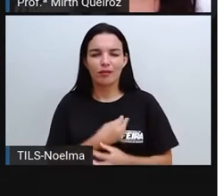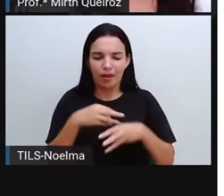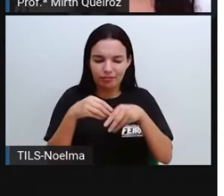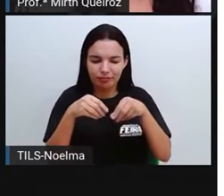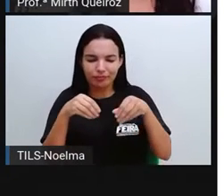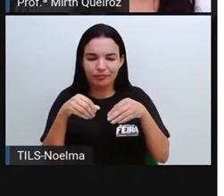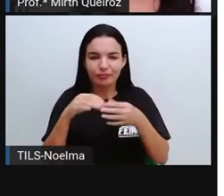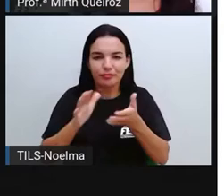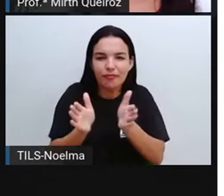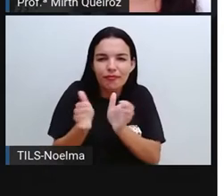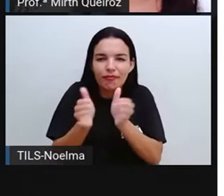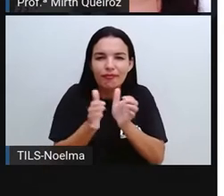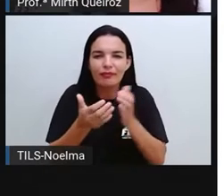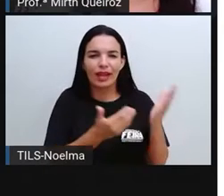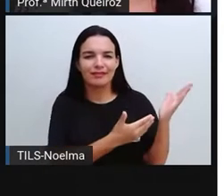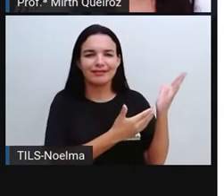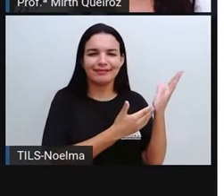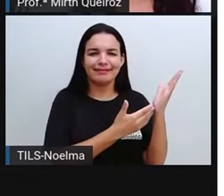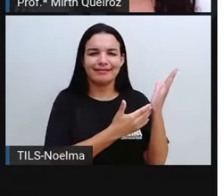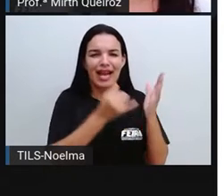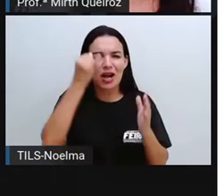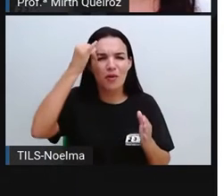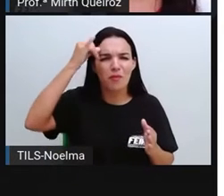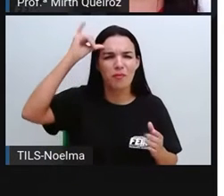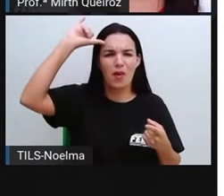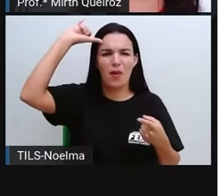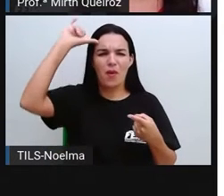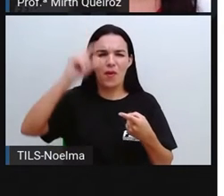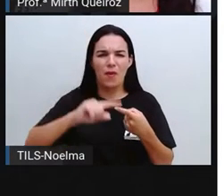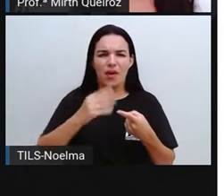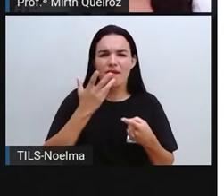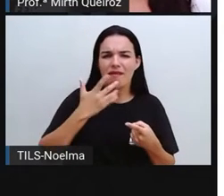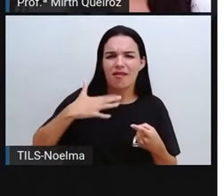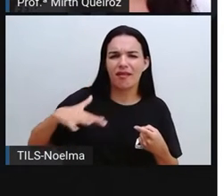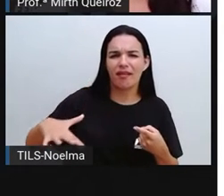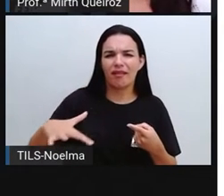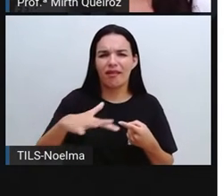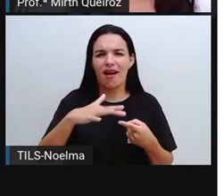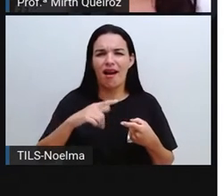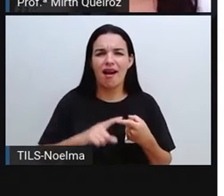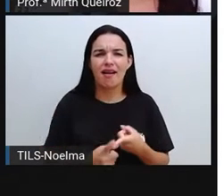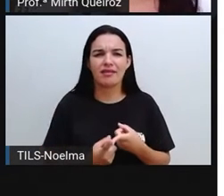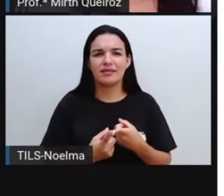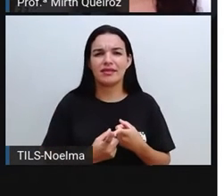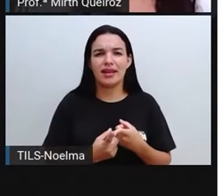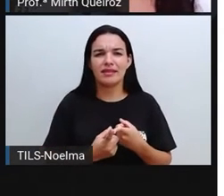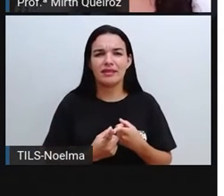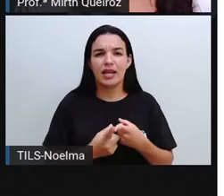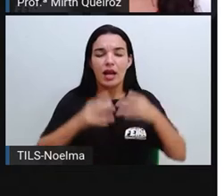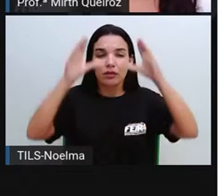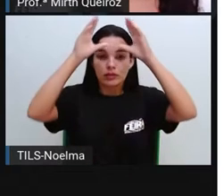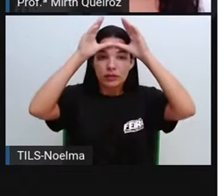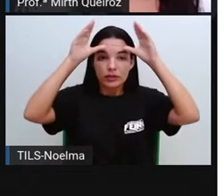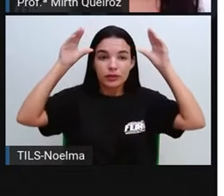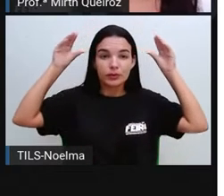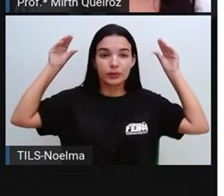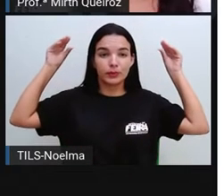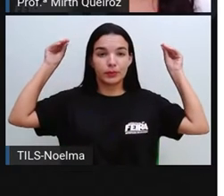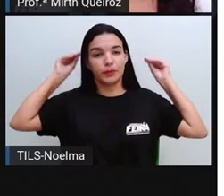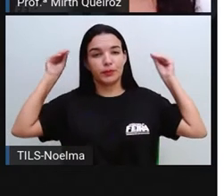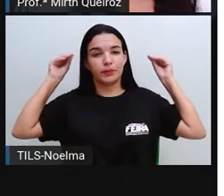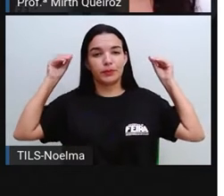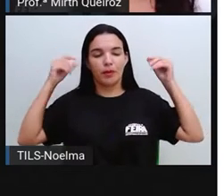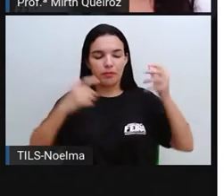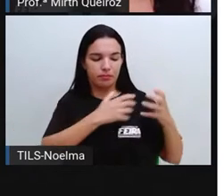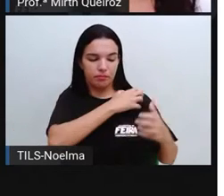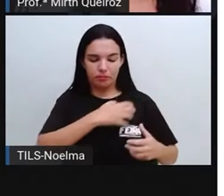vacas, cangaceiros, cirandas, abumba, cavalo marinho, noivos, cavalos, lampião e maria bonita,